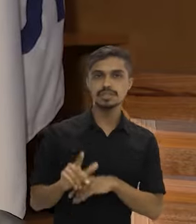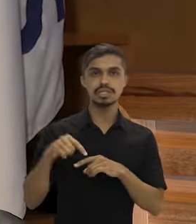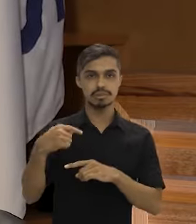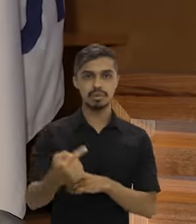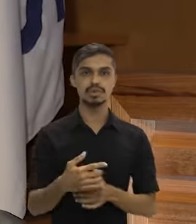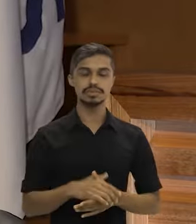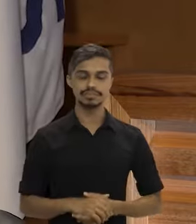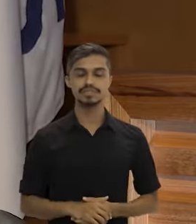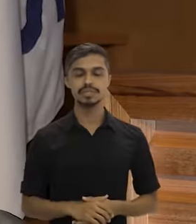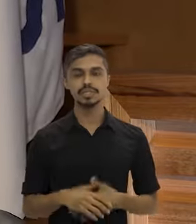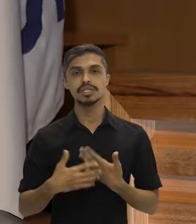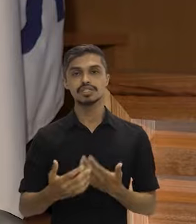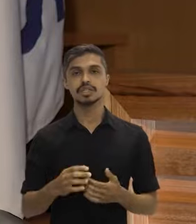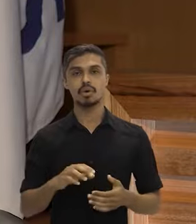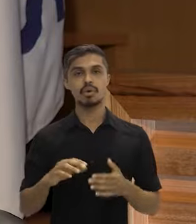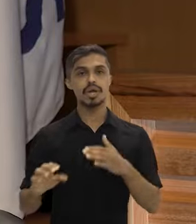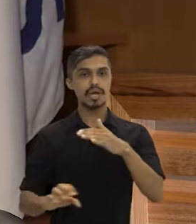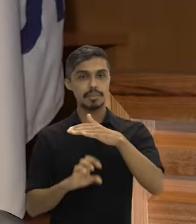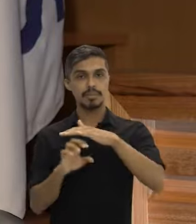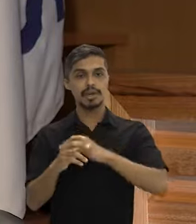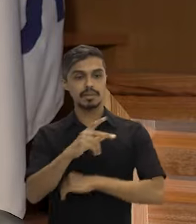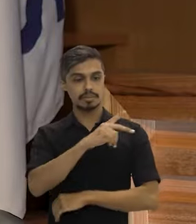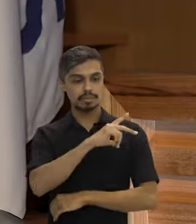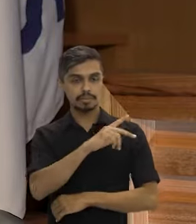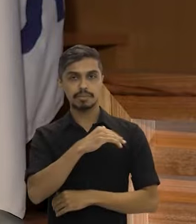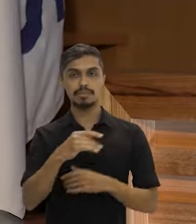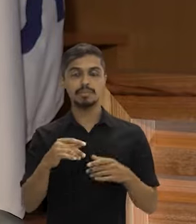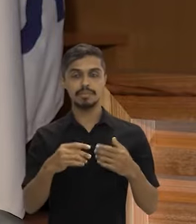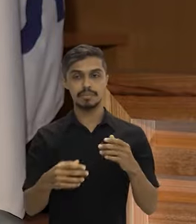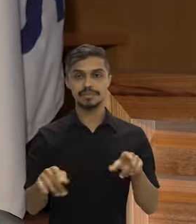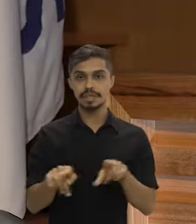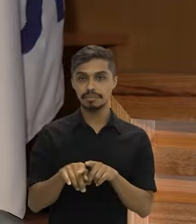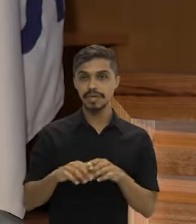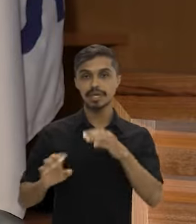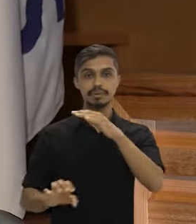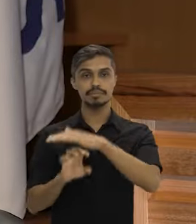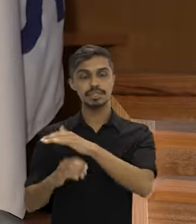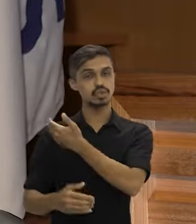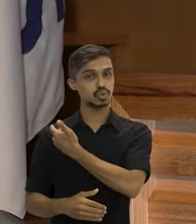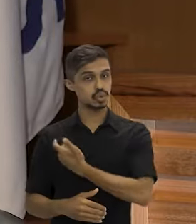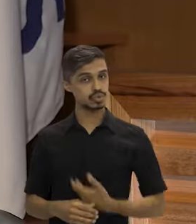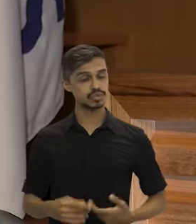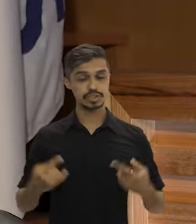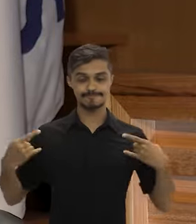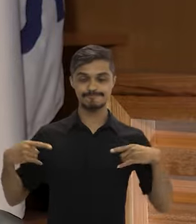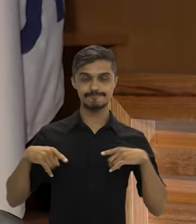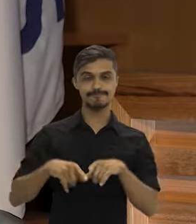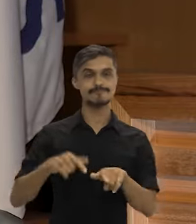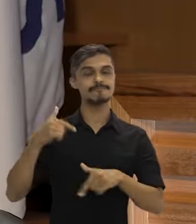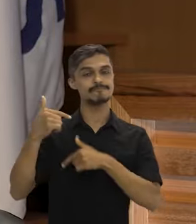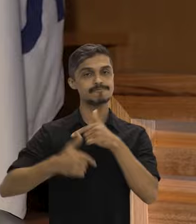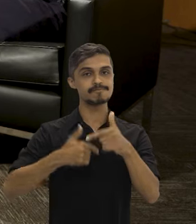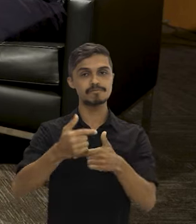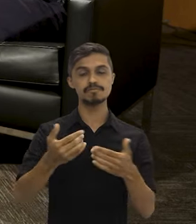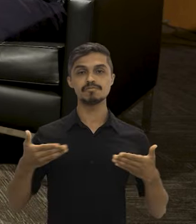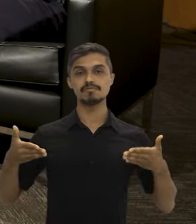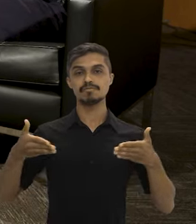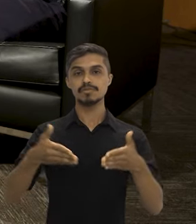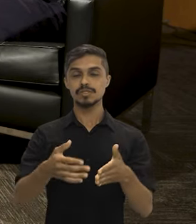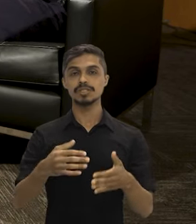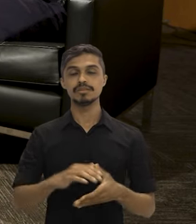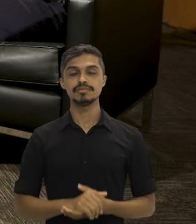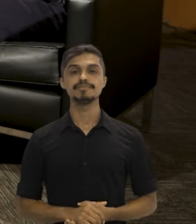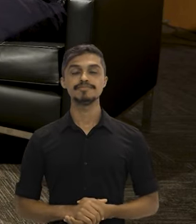só o setor público atuando para construir e reconstruir a floresta, mas que a gente possa ter também iniciativa privada